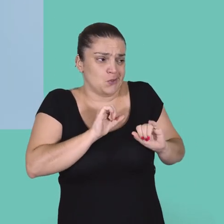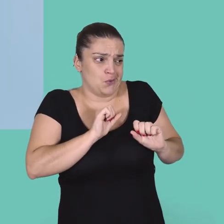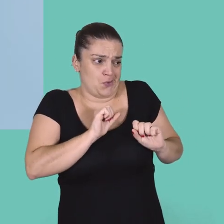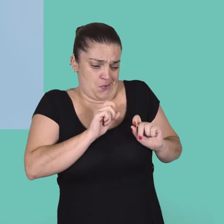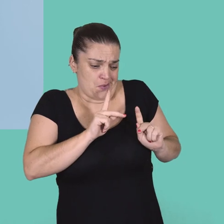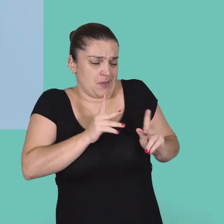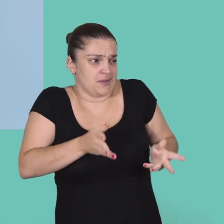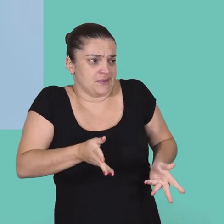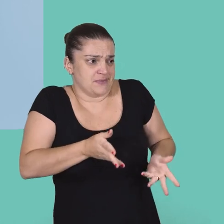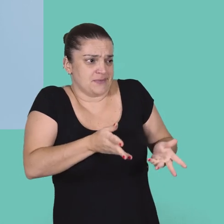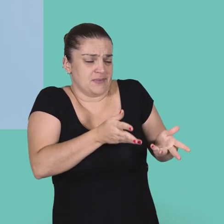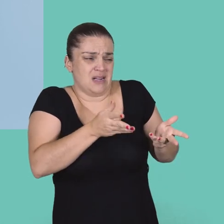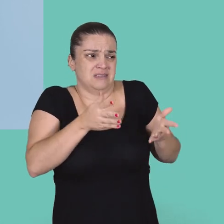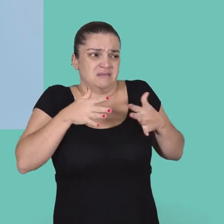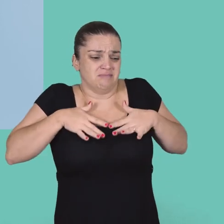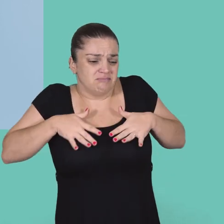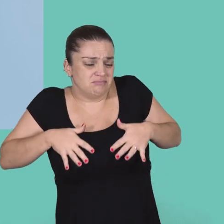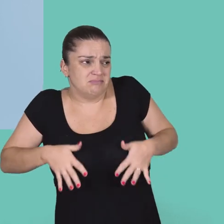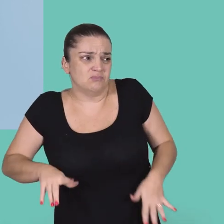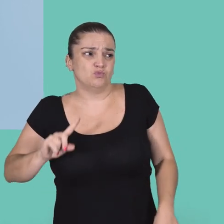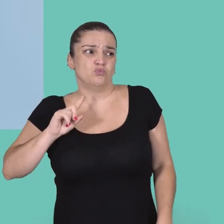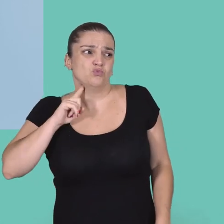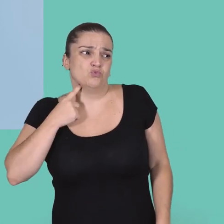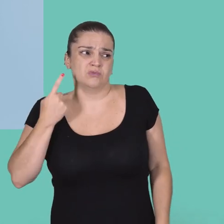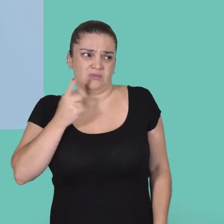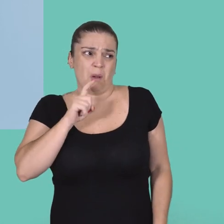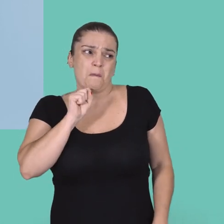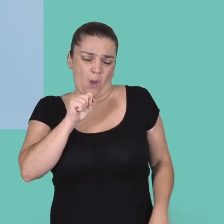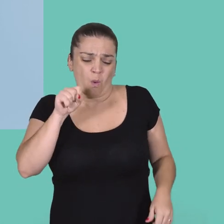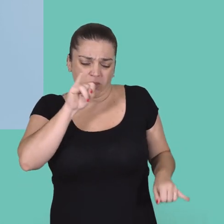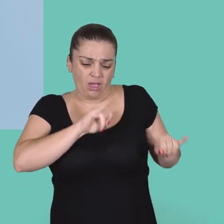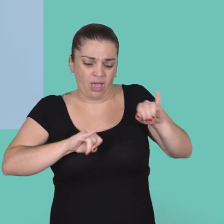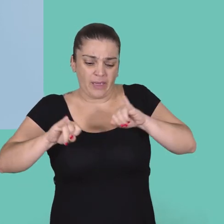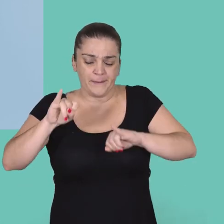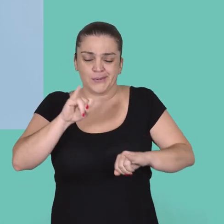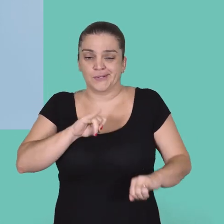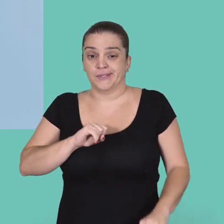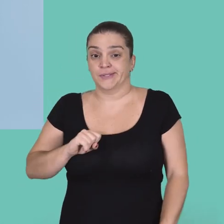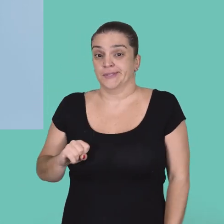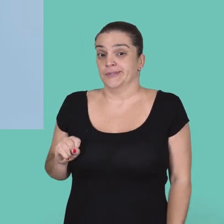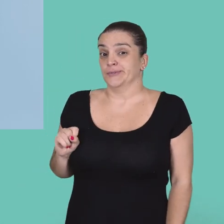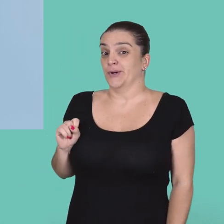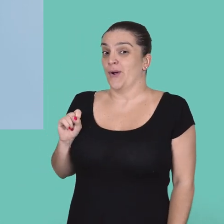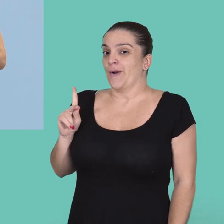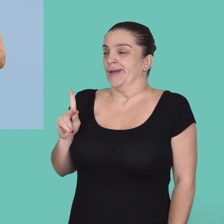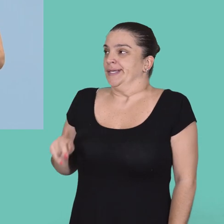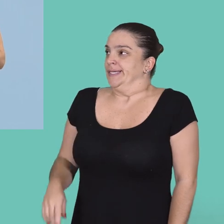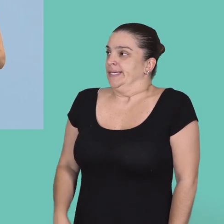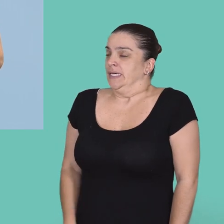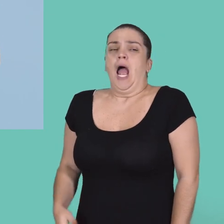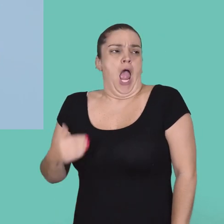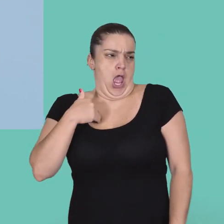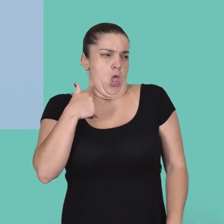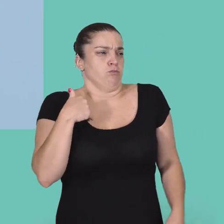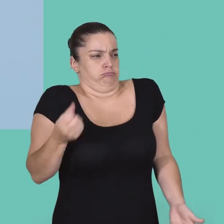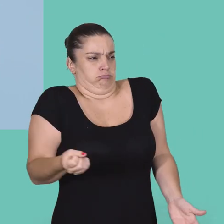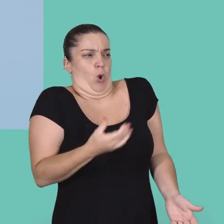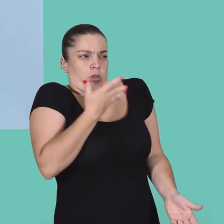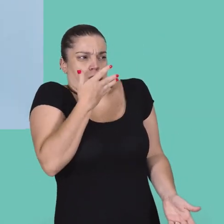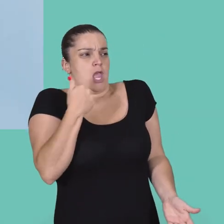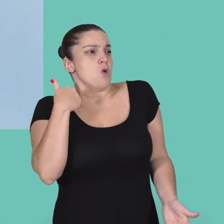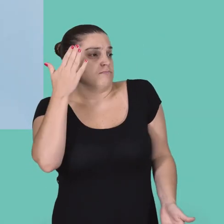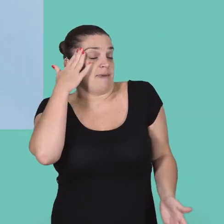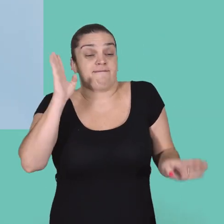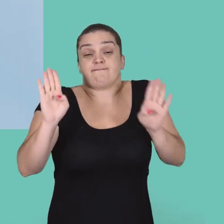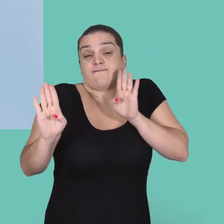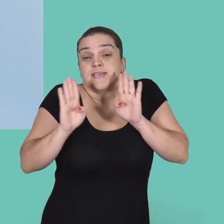Tá. Laboratório é um pouco melhor porque tu não vai te machucar tanto e nem vai sujar o vestido que eu levei tanto tempo. Mas eu sou uma mulher moderna